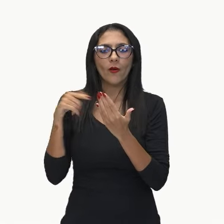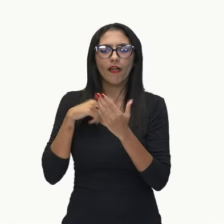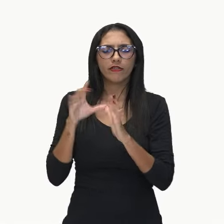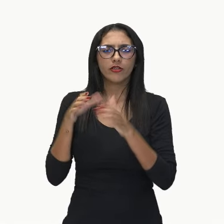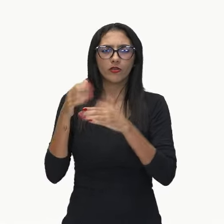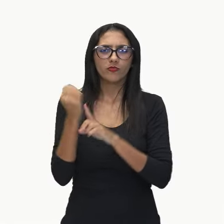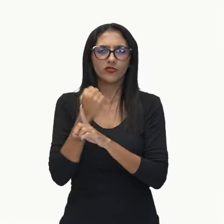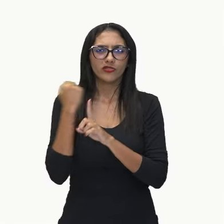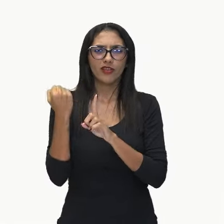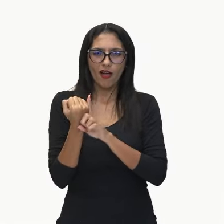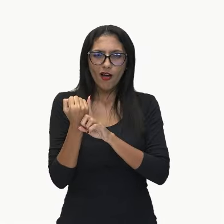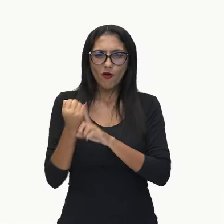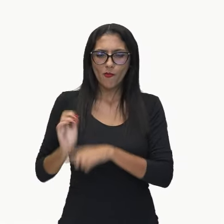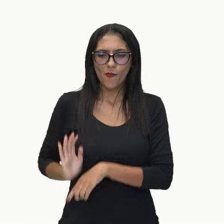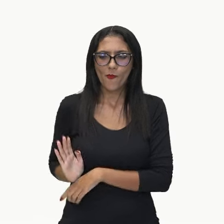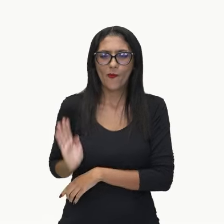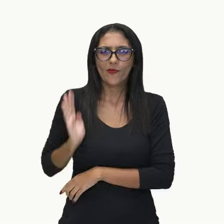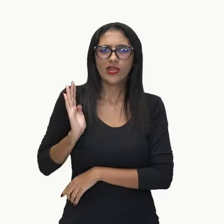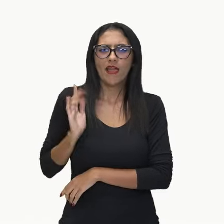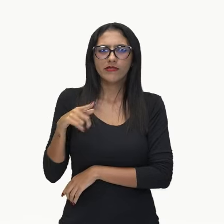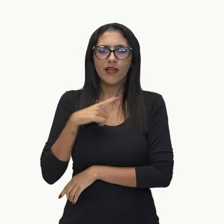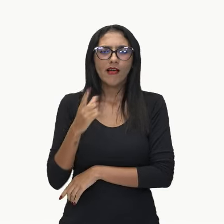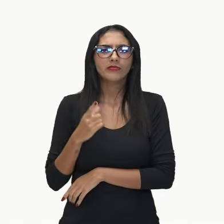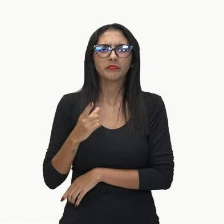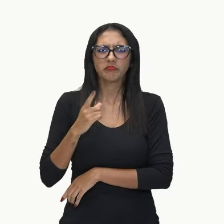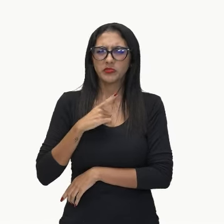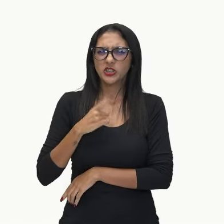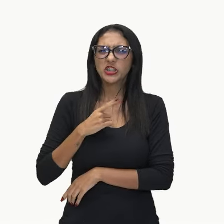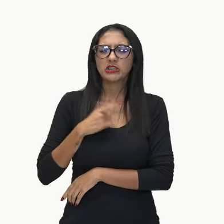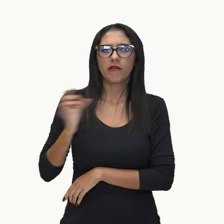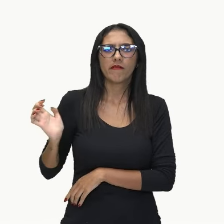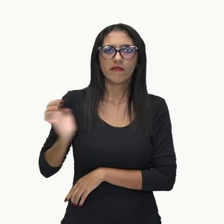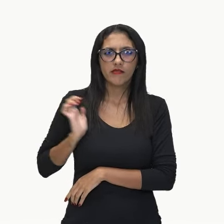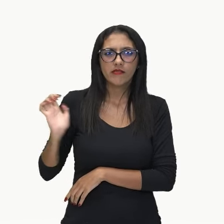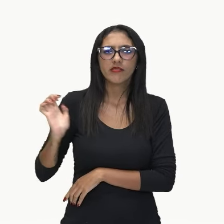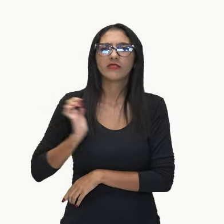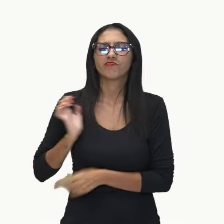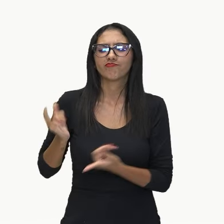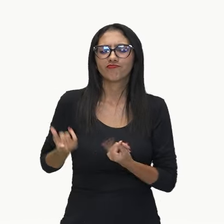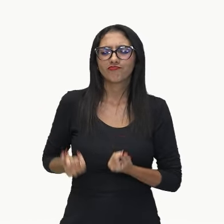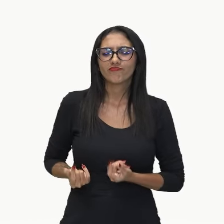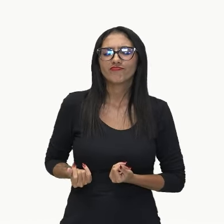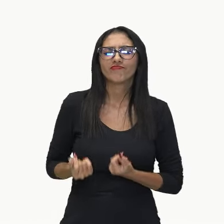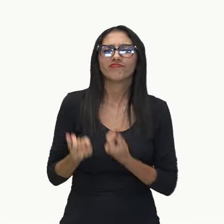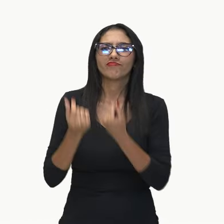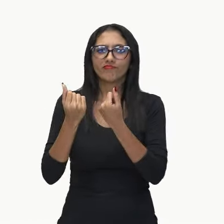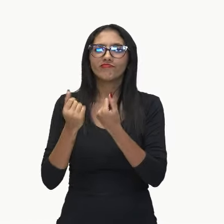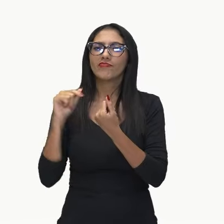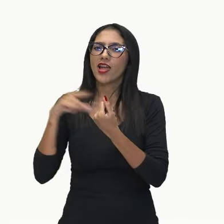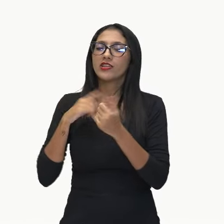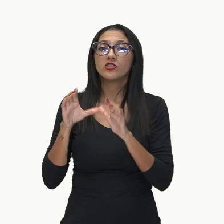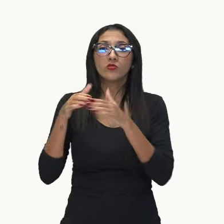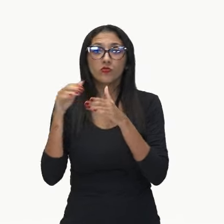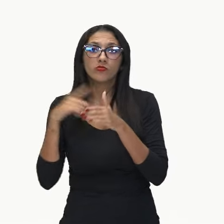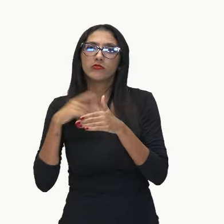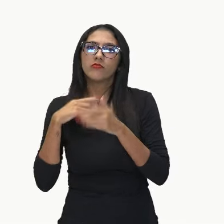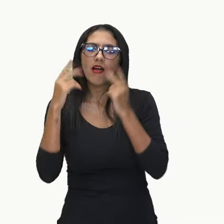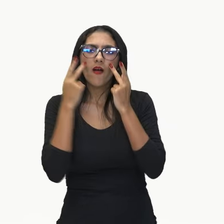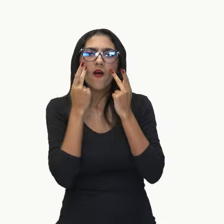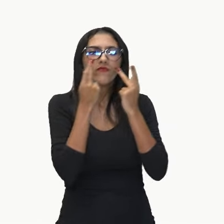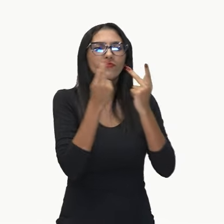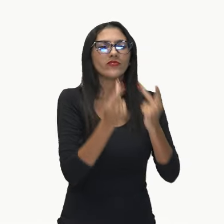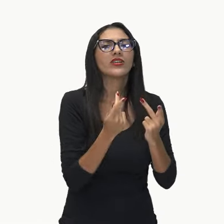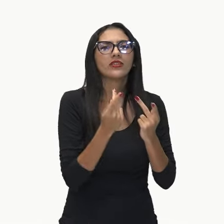social que tinha aí, vamos dizer assim, dinheiro, eram certamente as pessoas que estavam naquele teatro durante